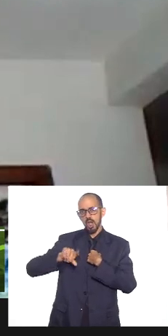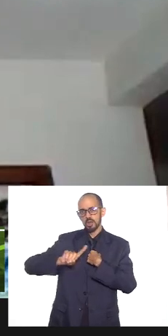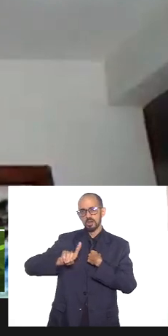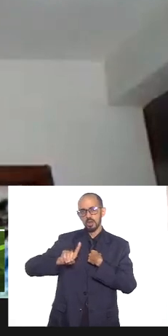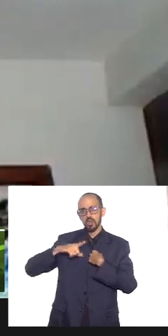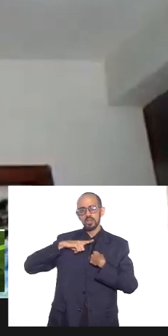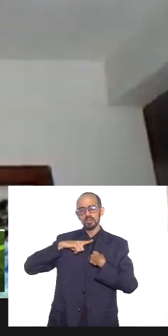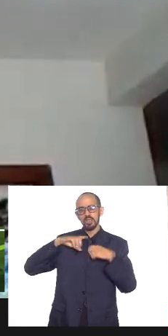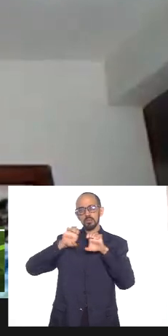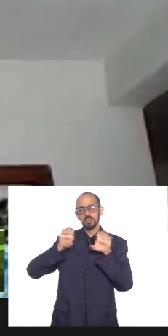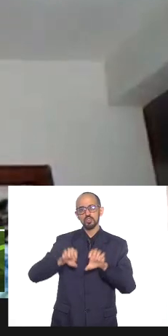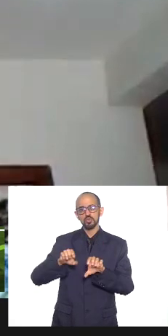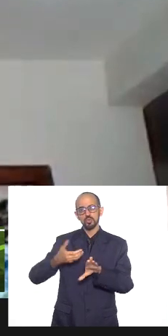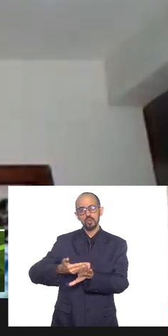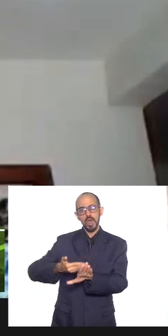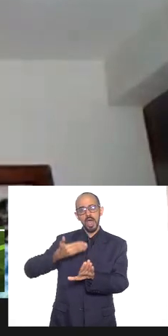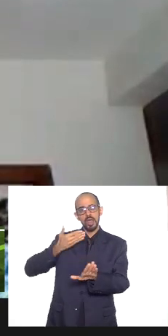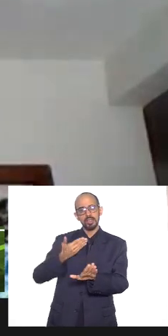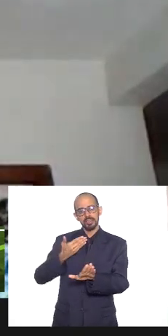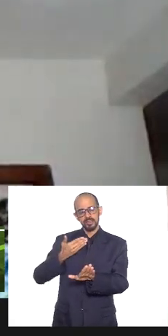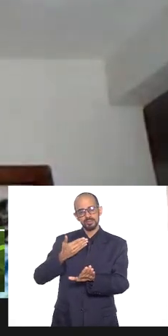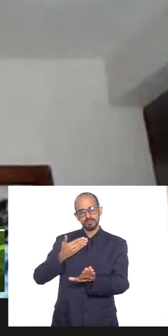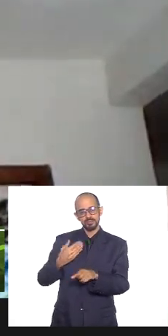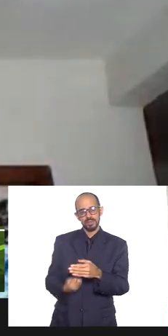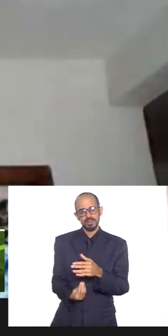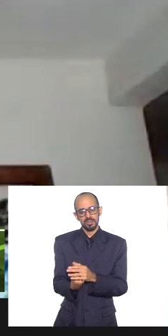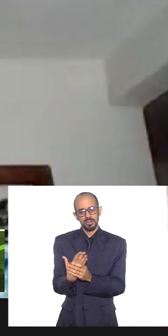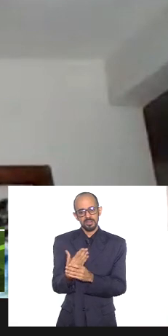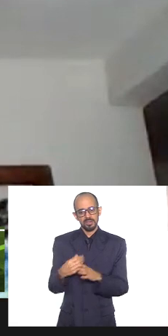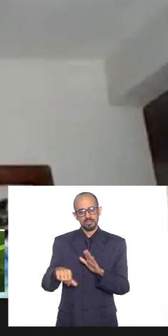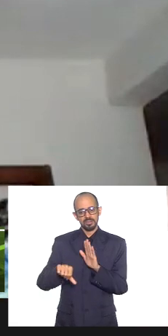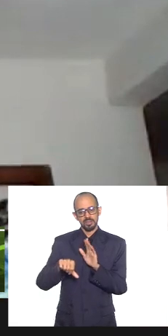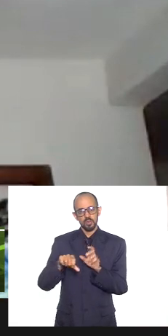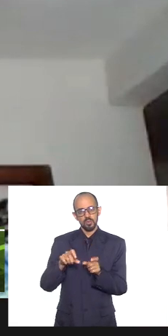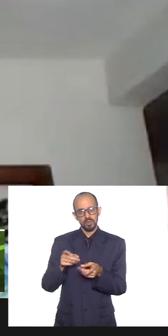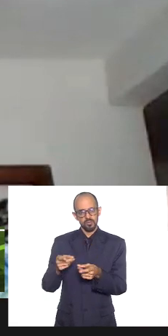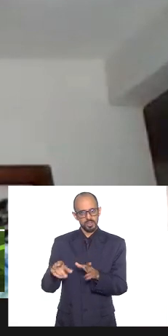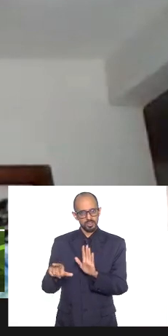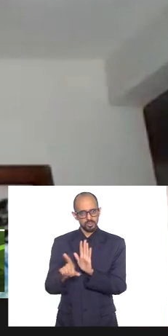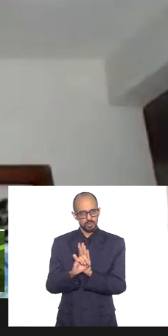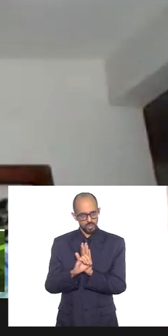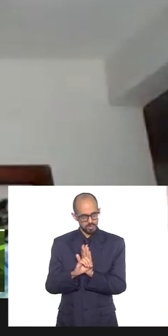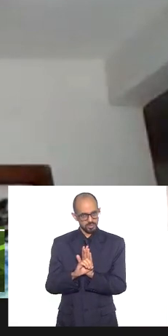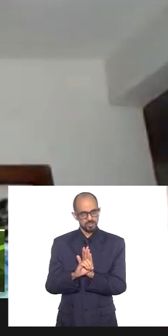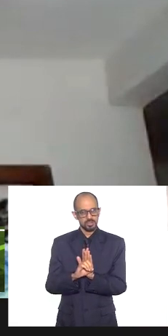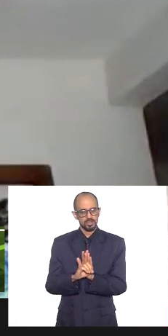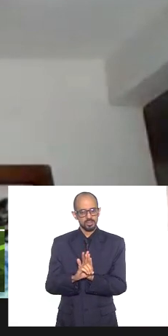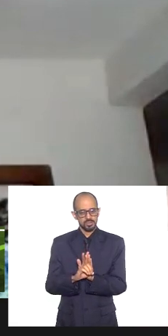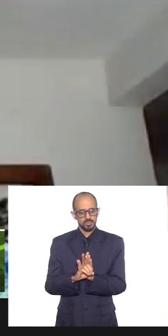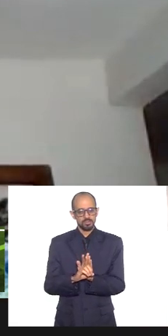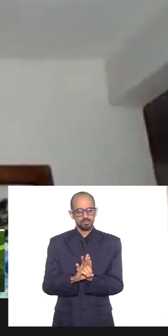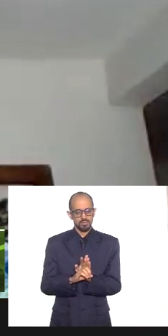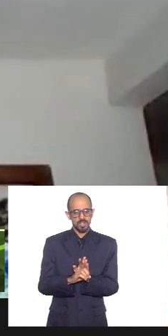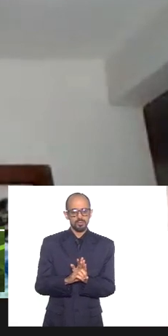do tráfico como que numa